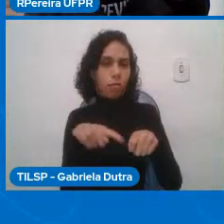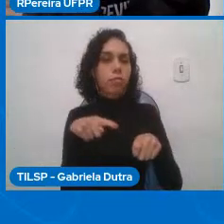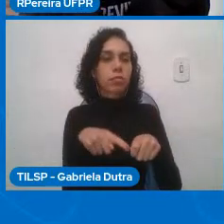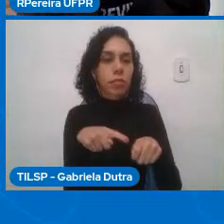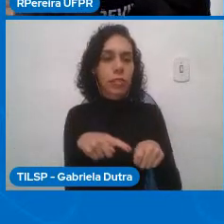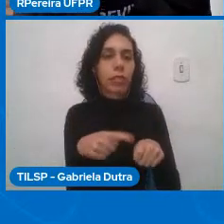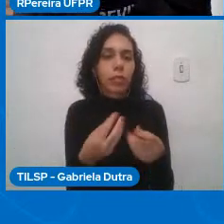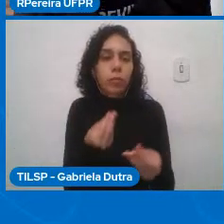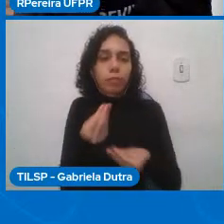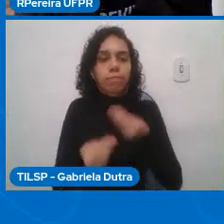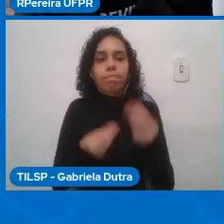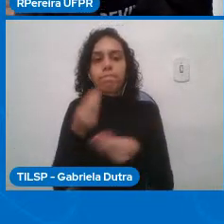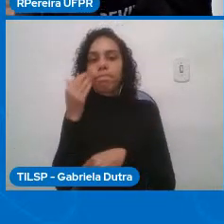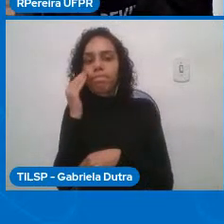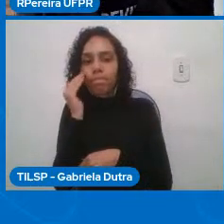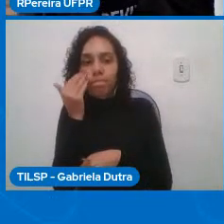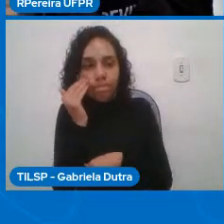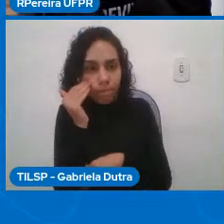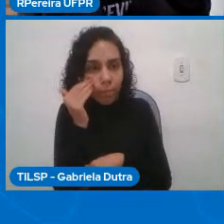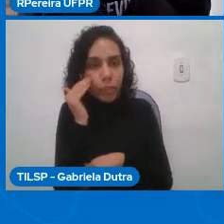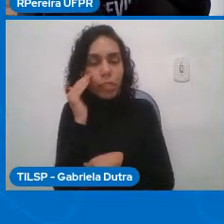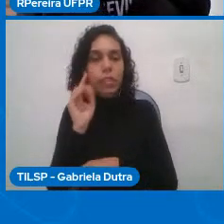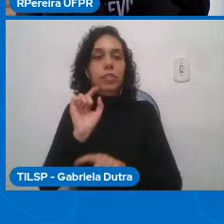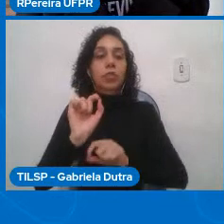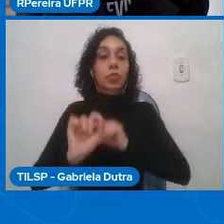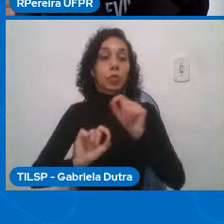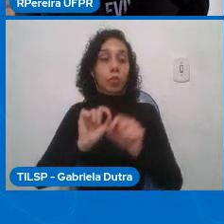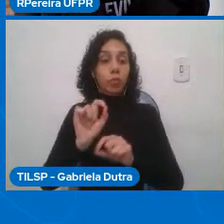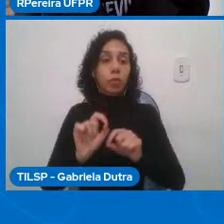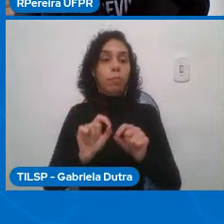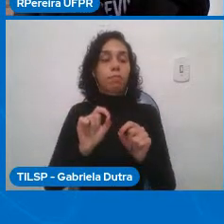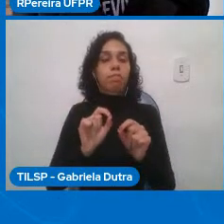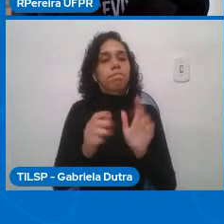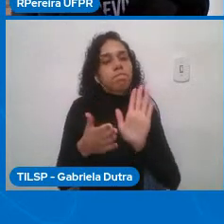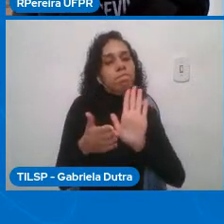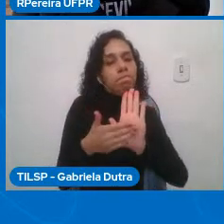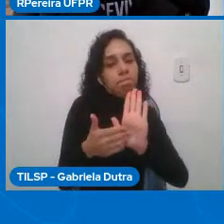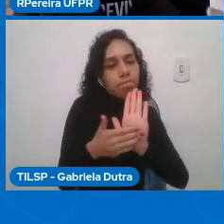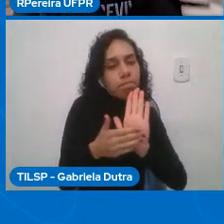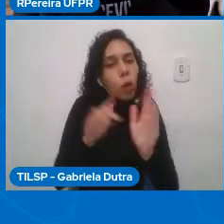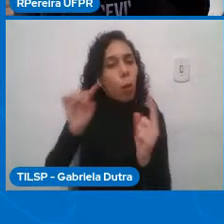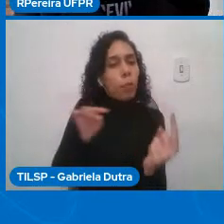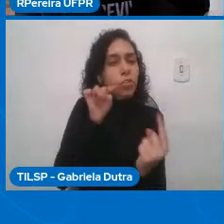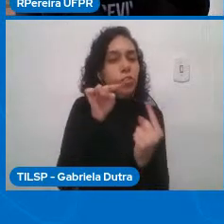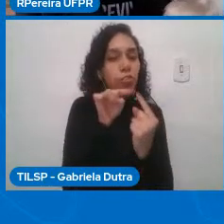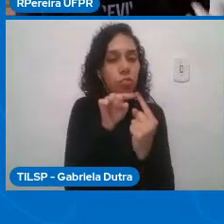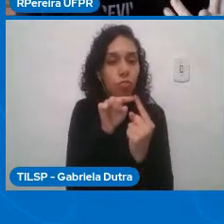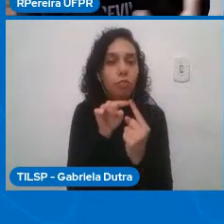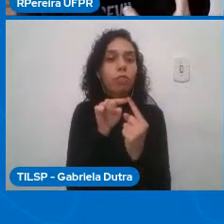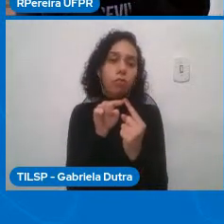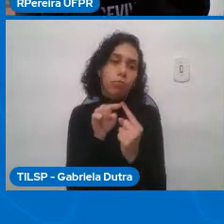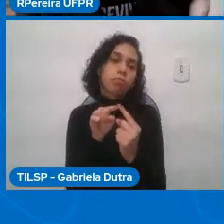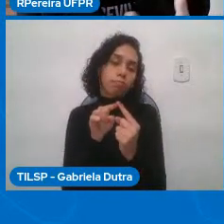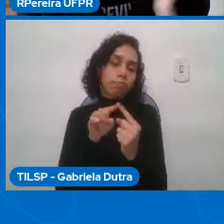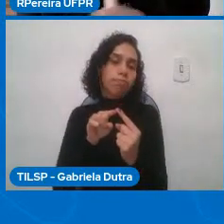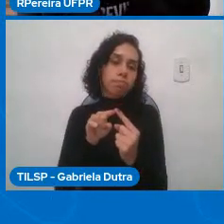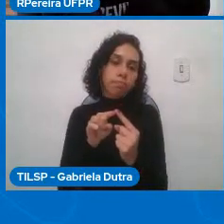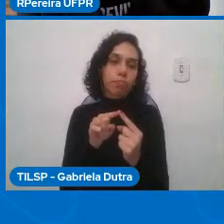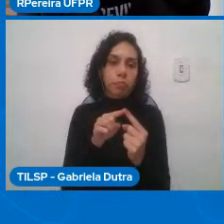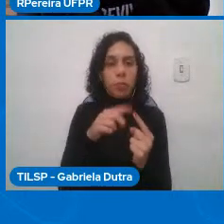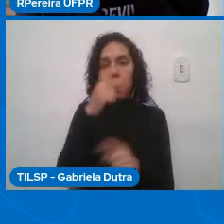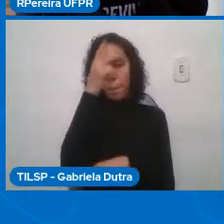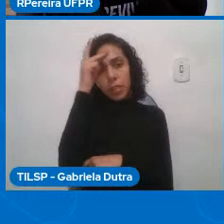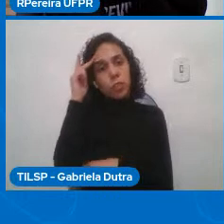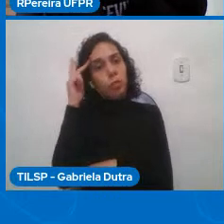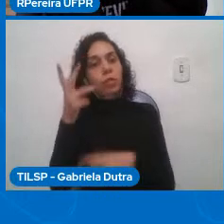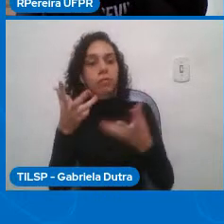entender e navegar ela tem como propósito ser utilizada tanto por né pessoas que querem ser alunas